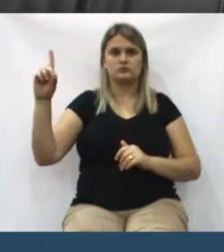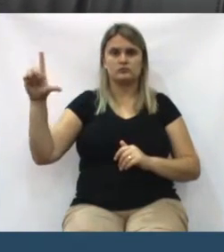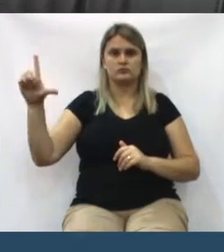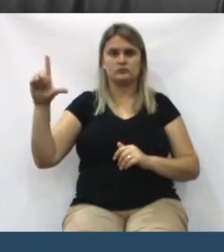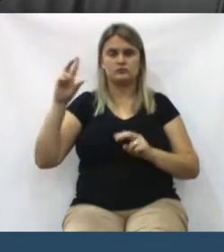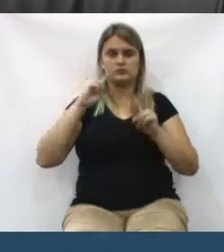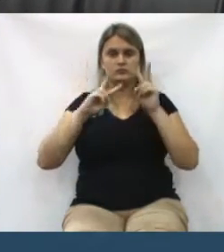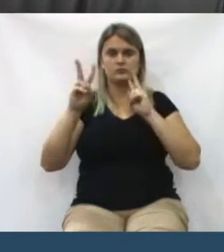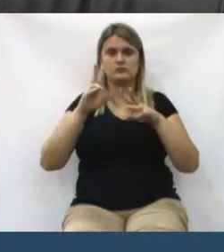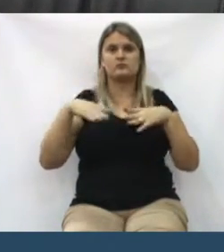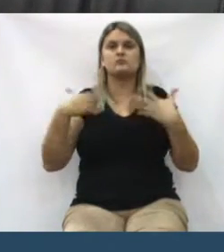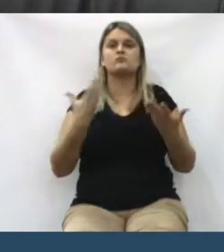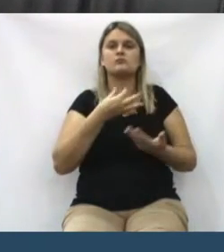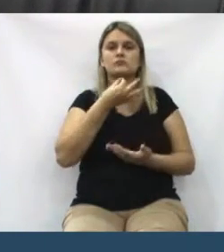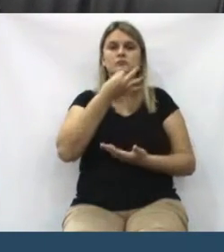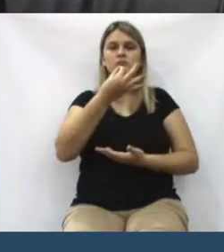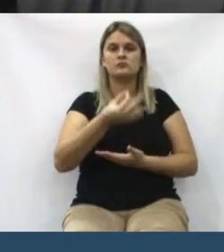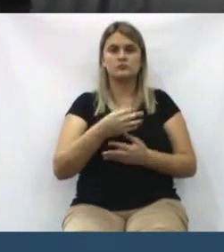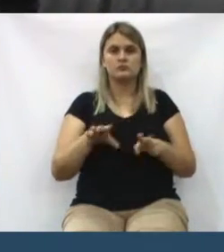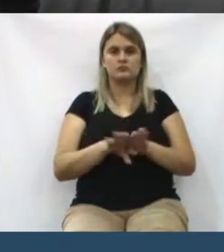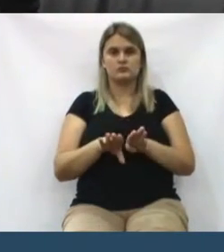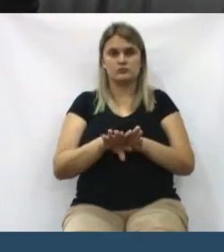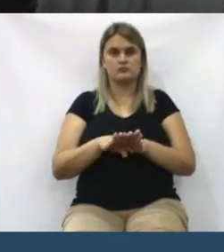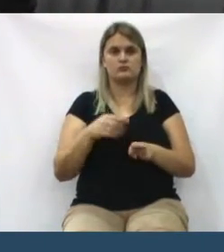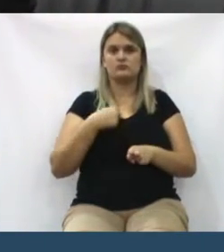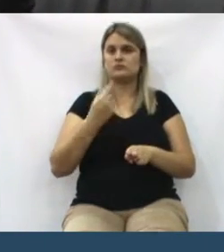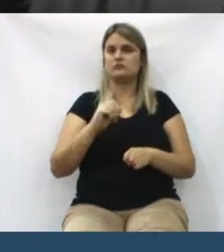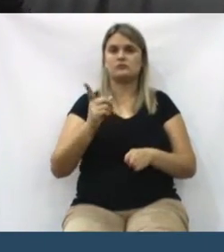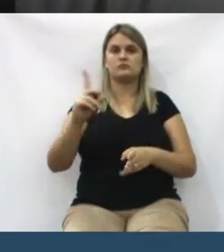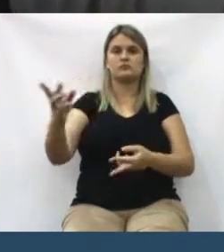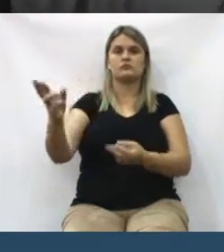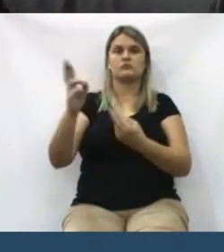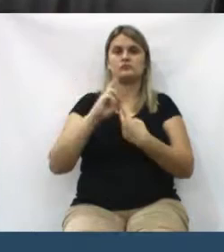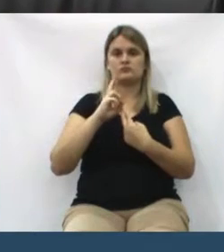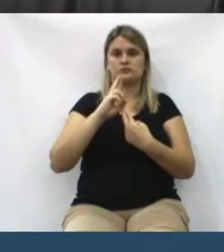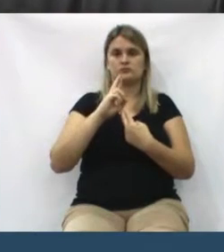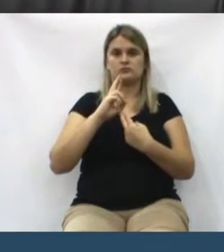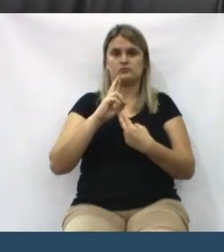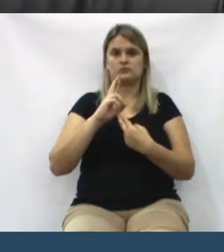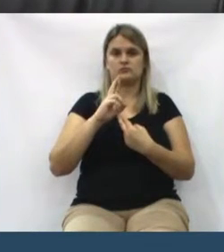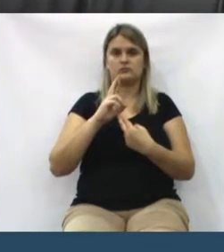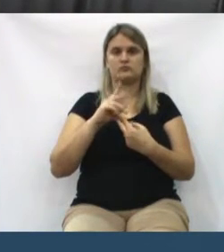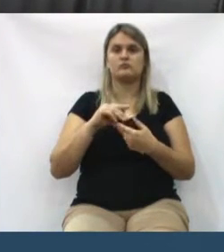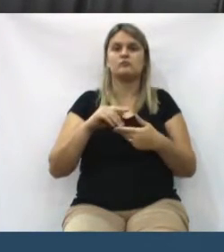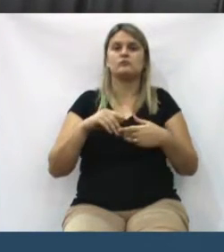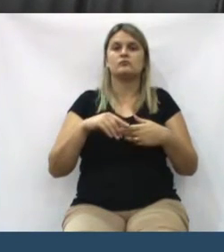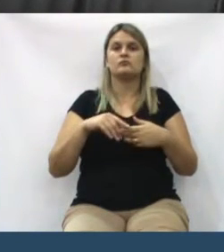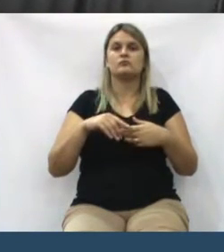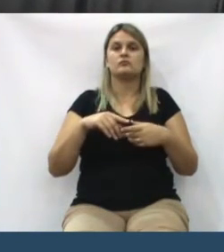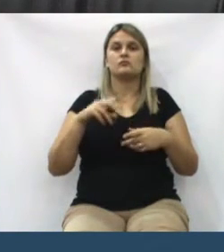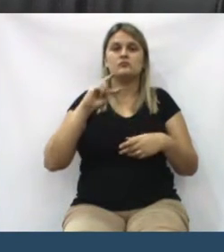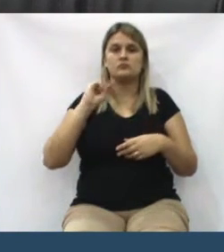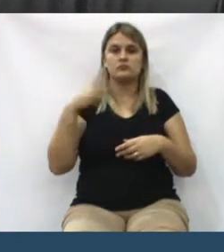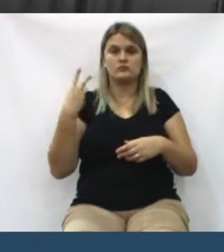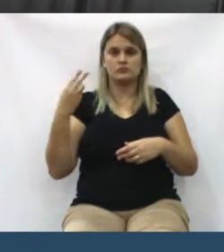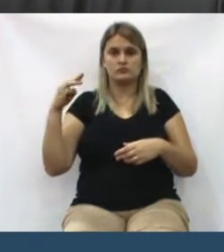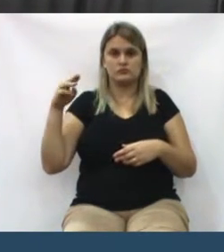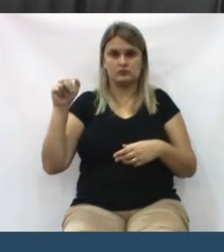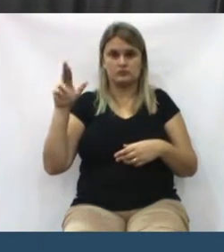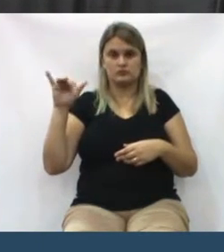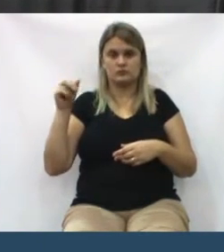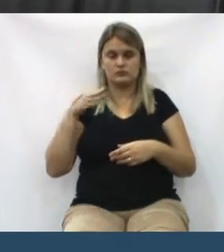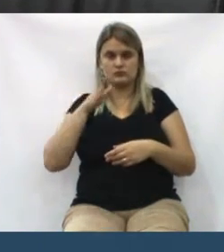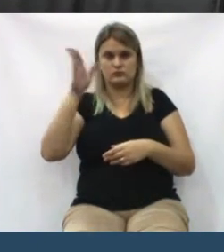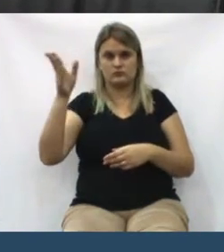opinião deles também. Eu não recebi uma resposta negativa. O vereador Mário me contava que participou de uma reunião